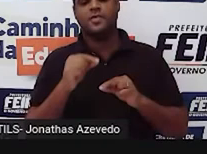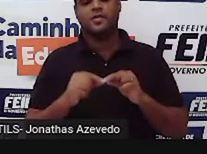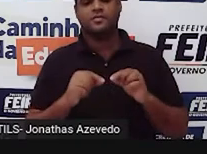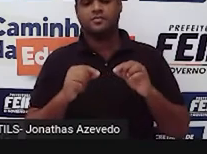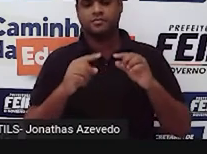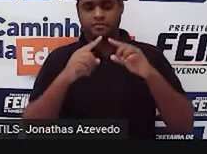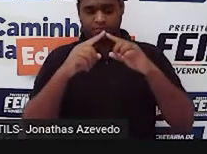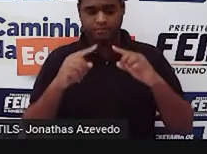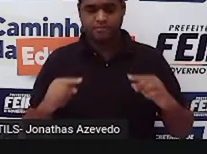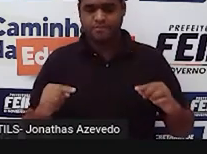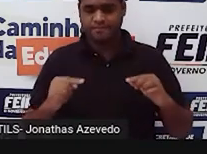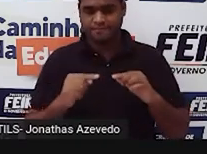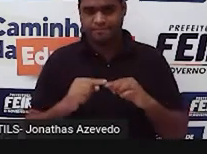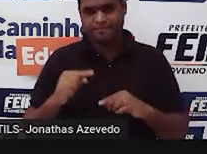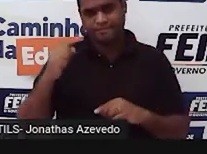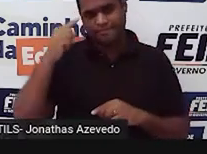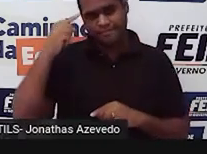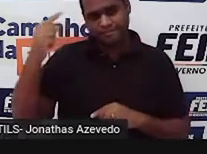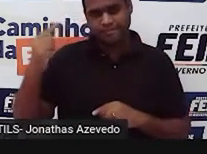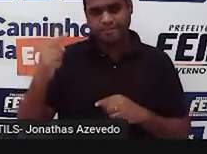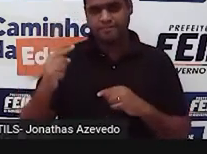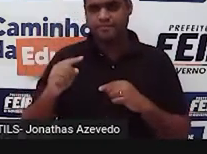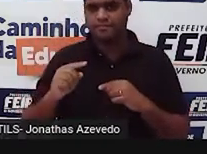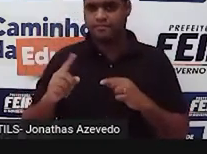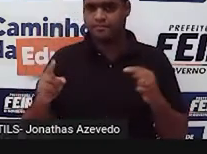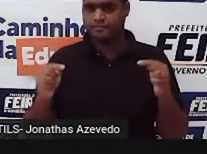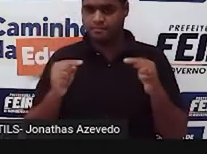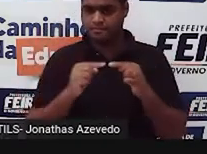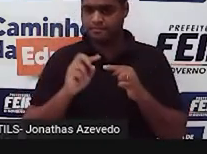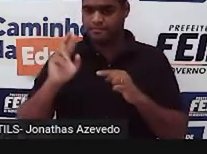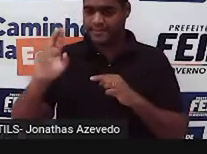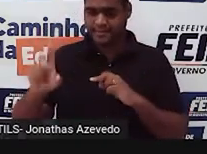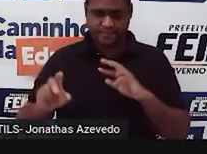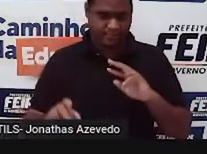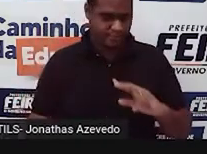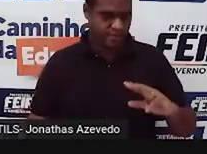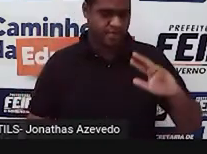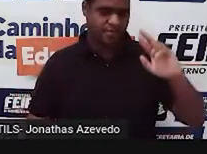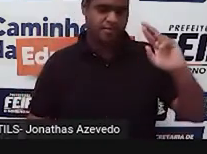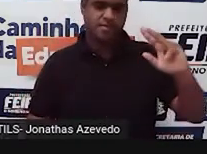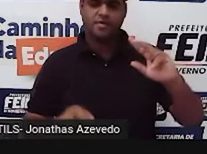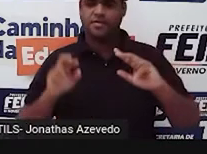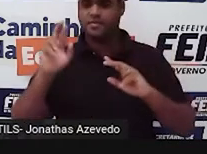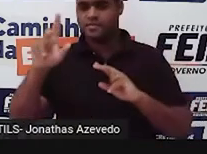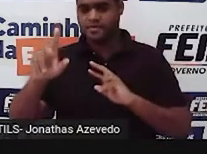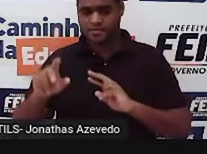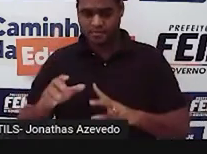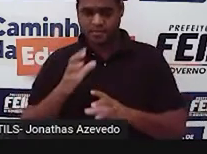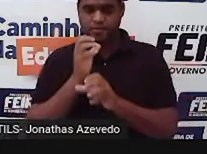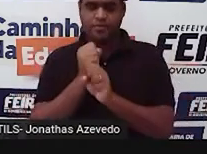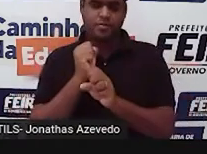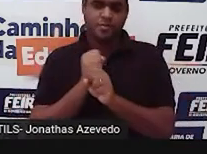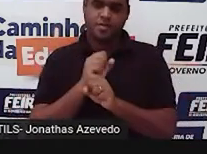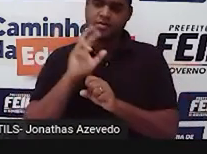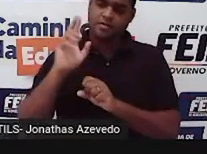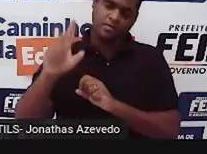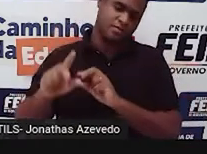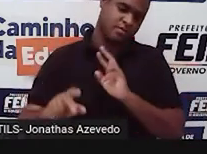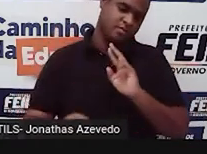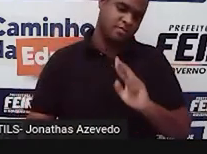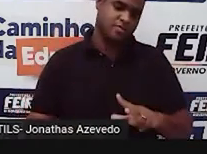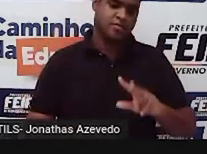Triângulo com os três lados de medida diferentes. Os três lados medem